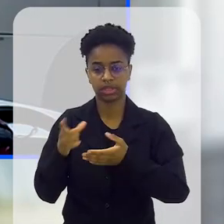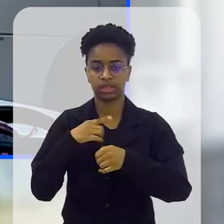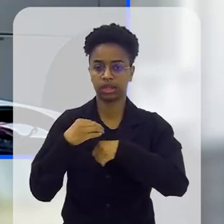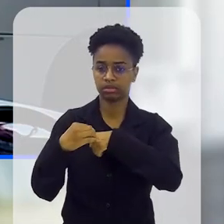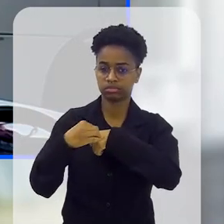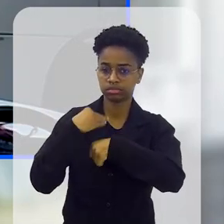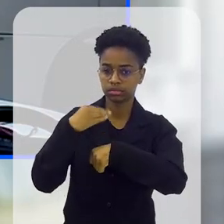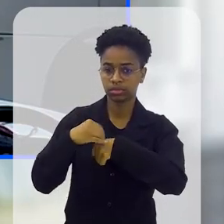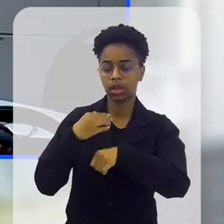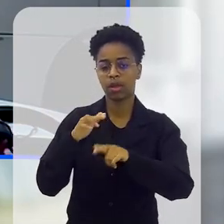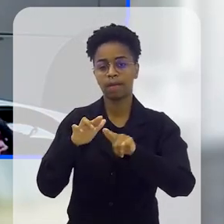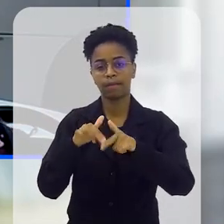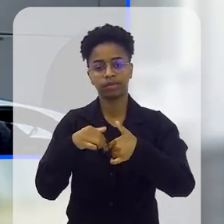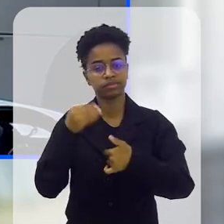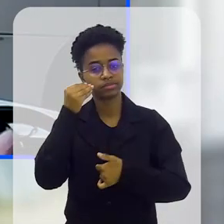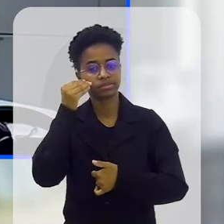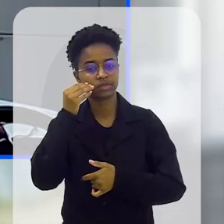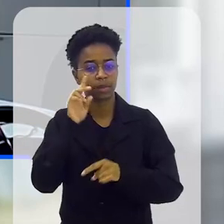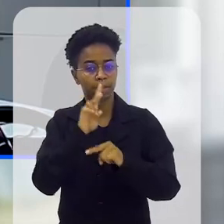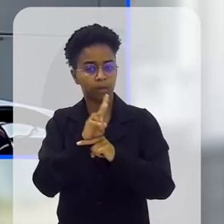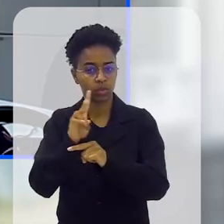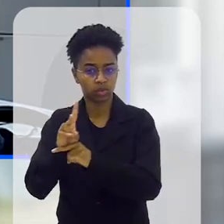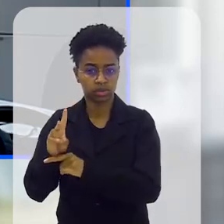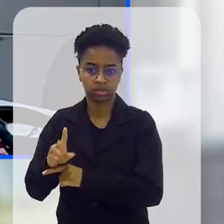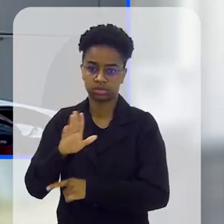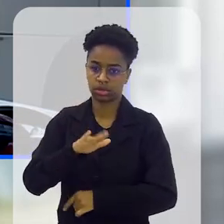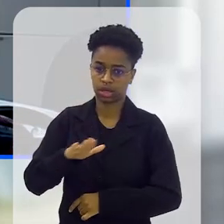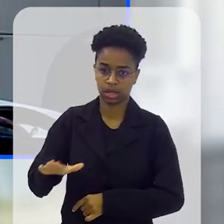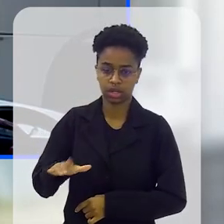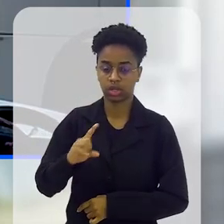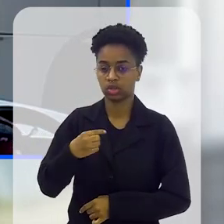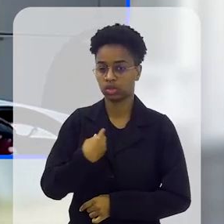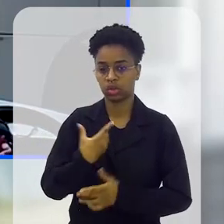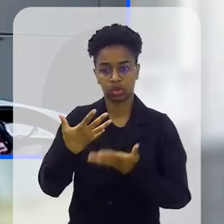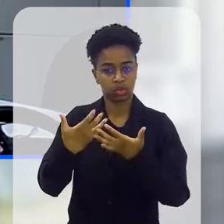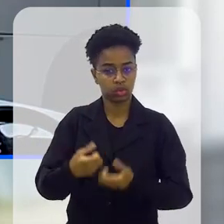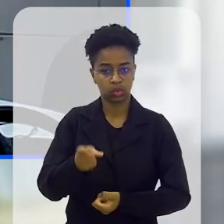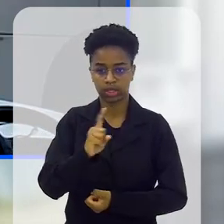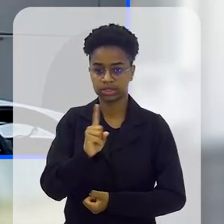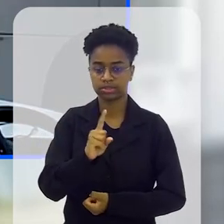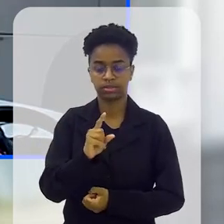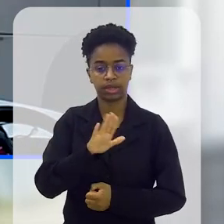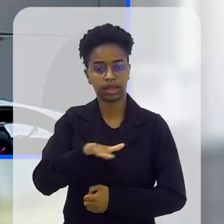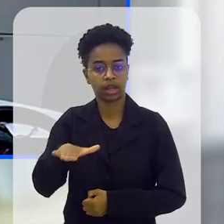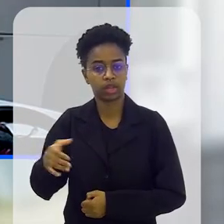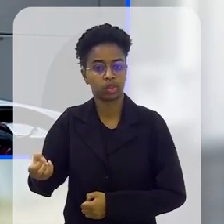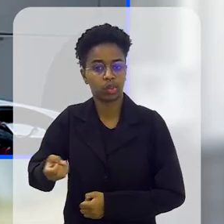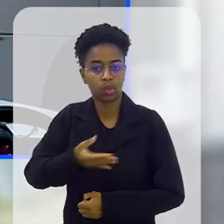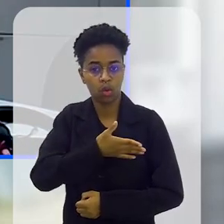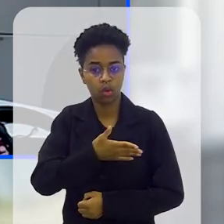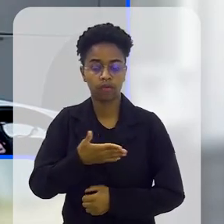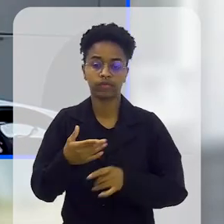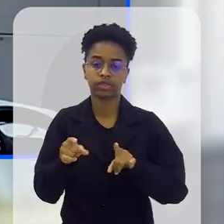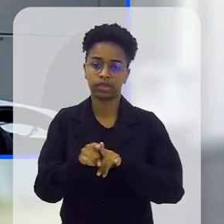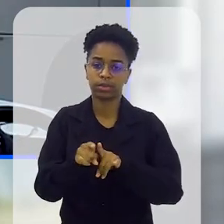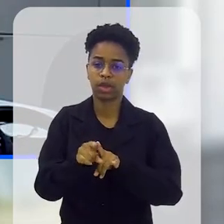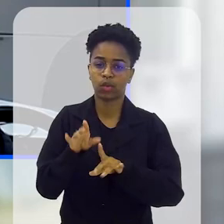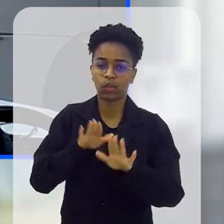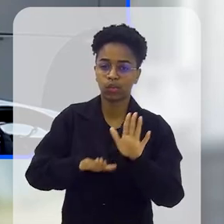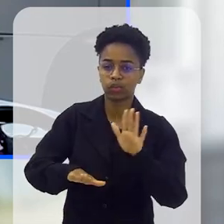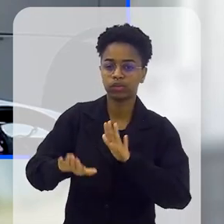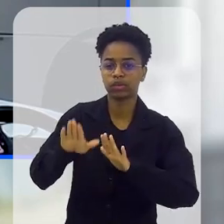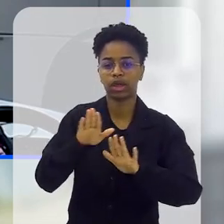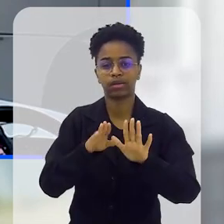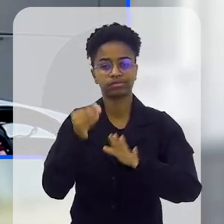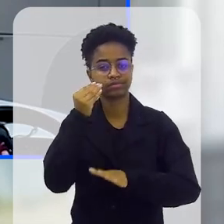recebeu uma orientação por conta de preservar as crianças, né? A gente não recebeu crianças novas. E todo